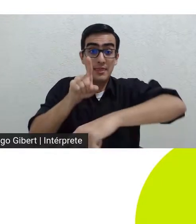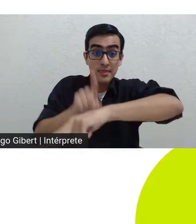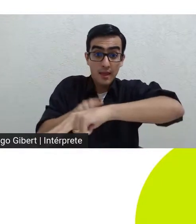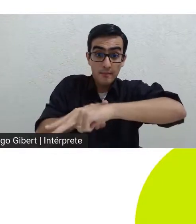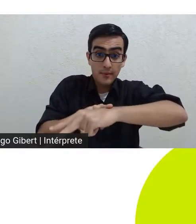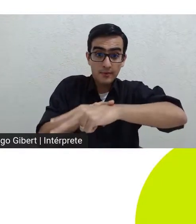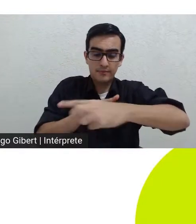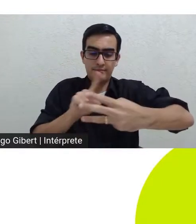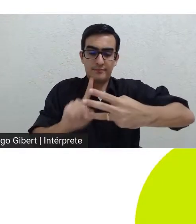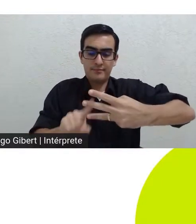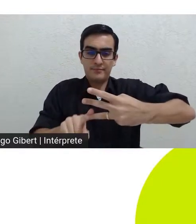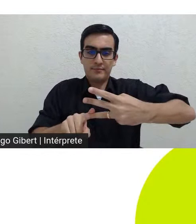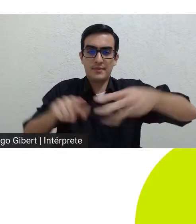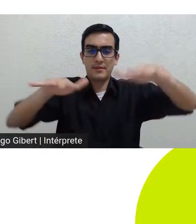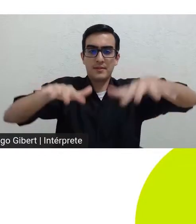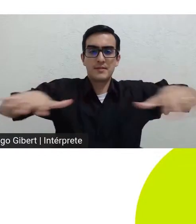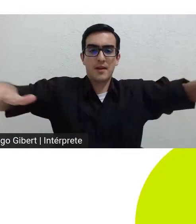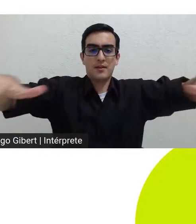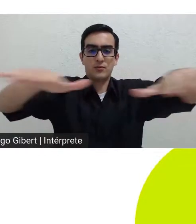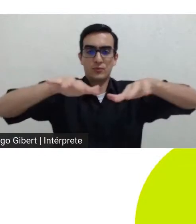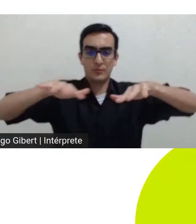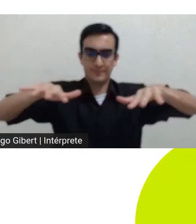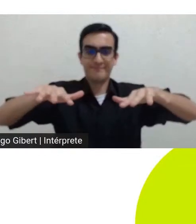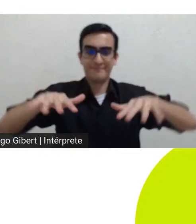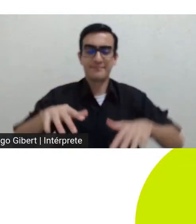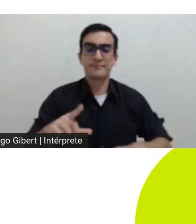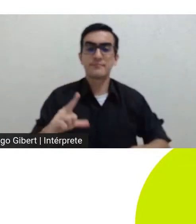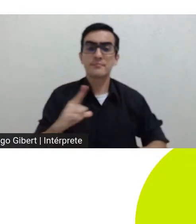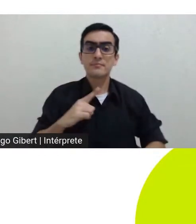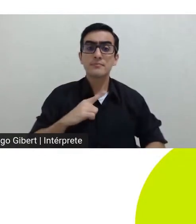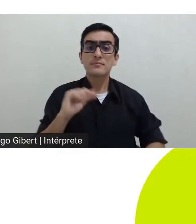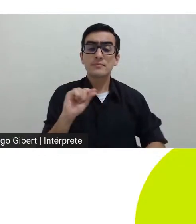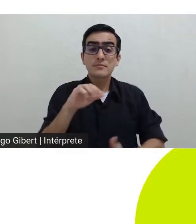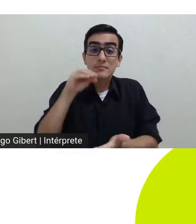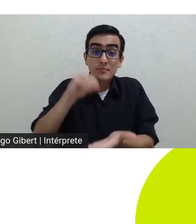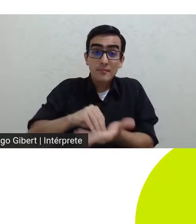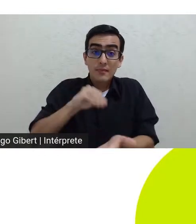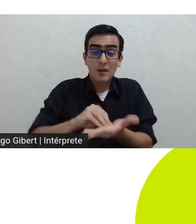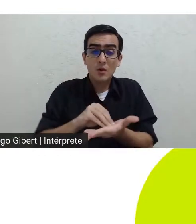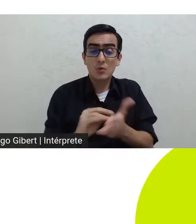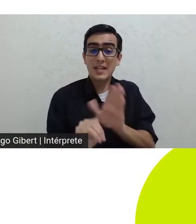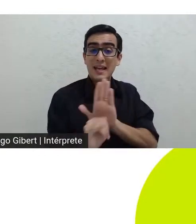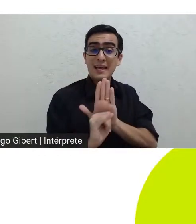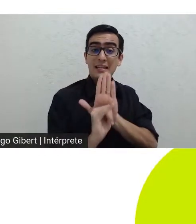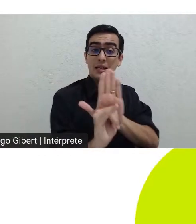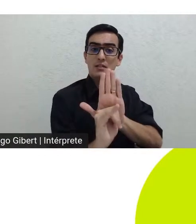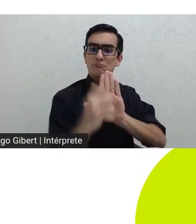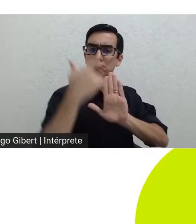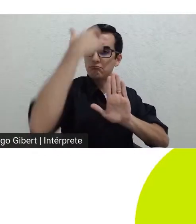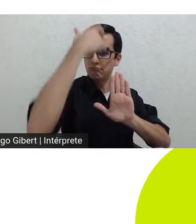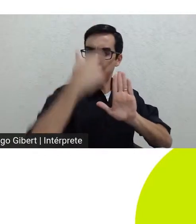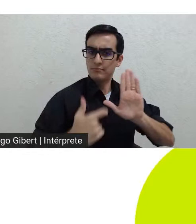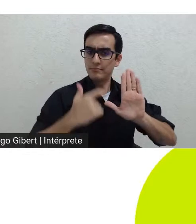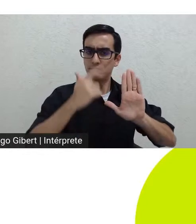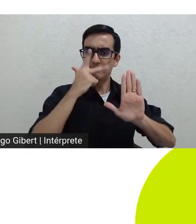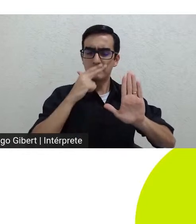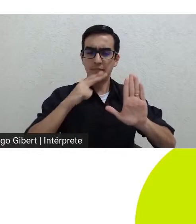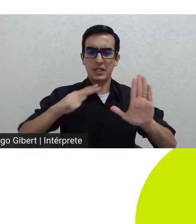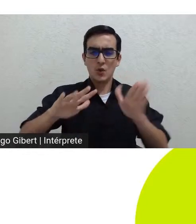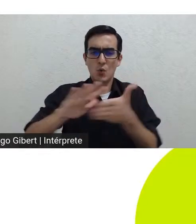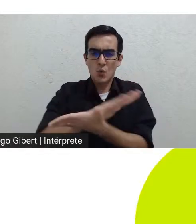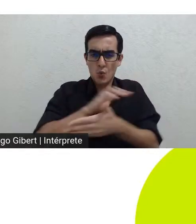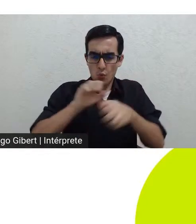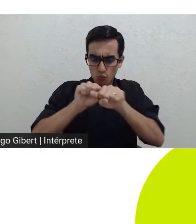pavimentado o campo de não-identidade de aniquilação de si de